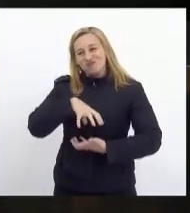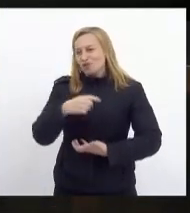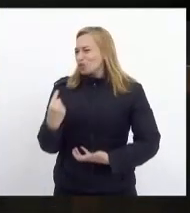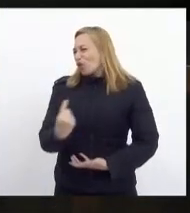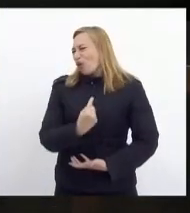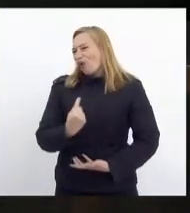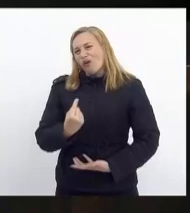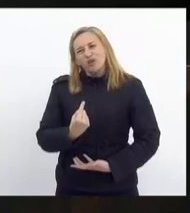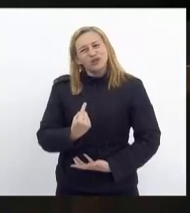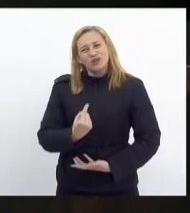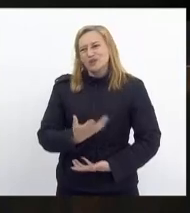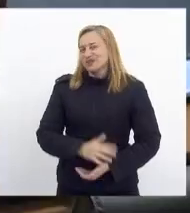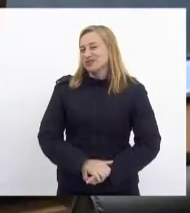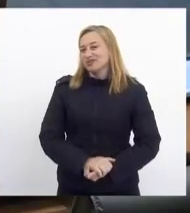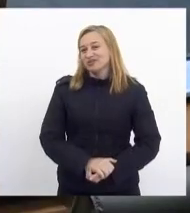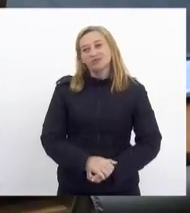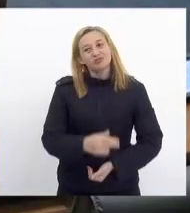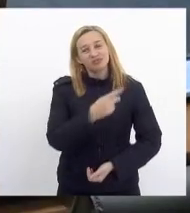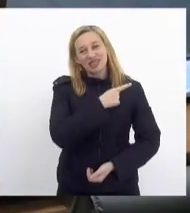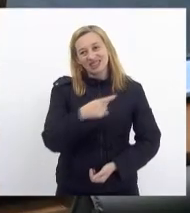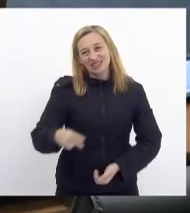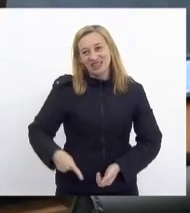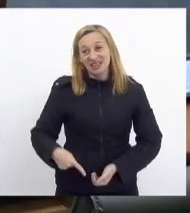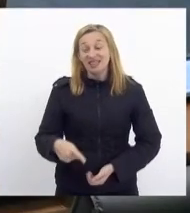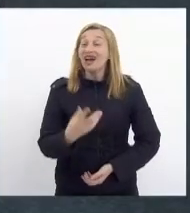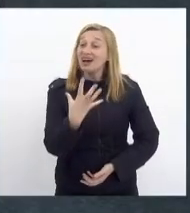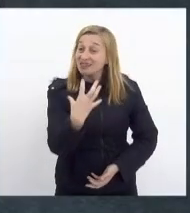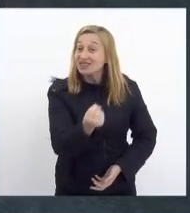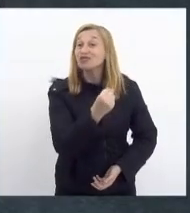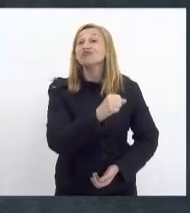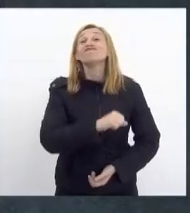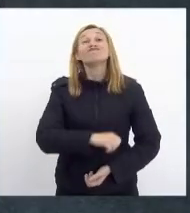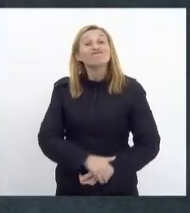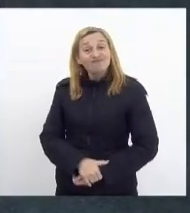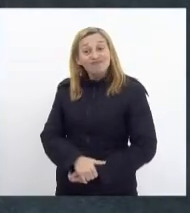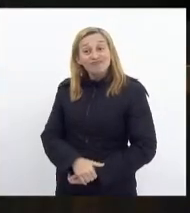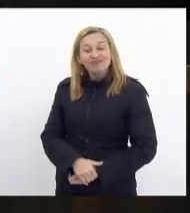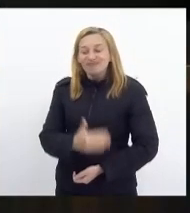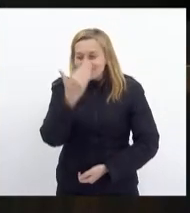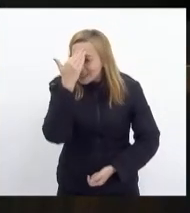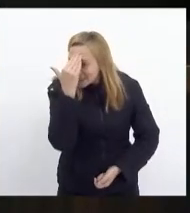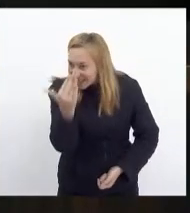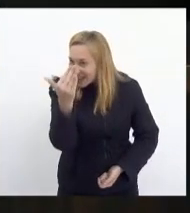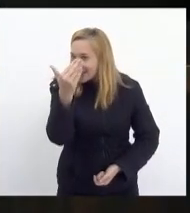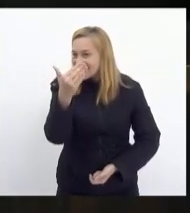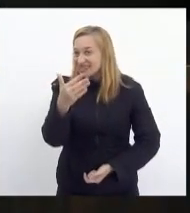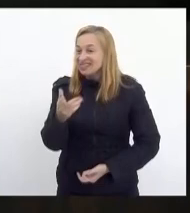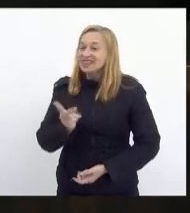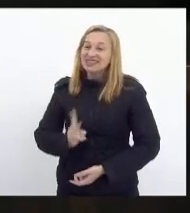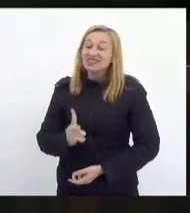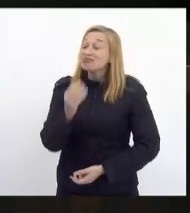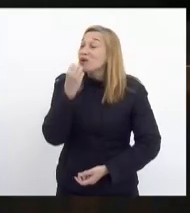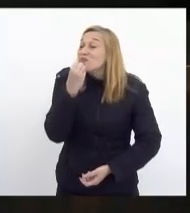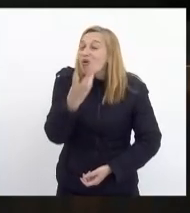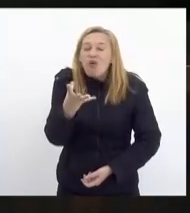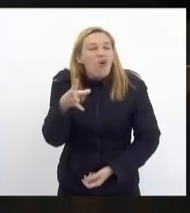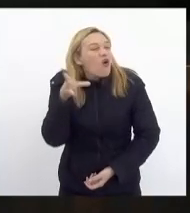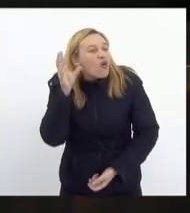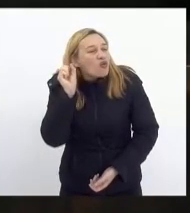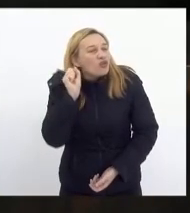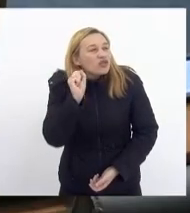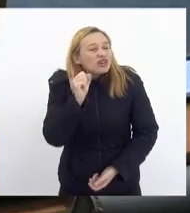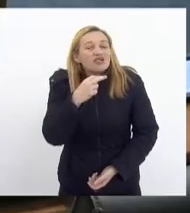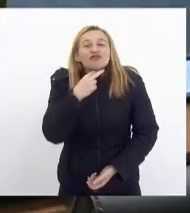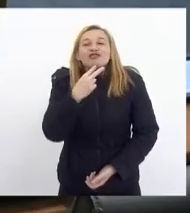queridíssimo decano. Presidente, favorável. Obrigada, meu querido. É sempre muito bom ouvir sua voz.